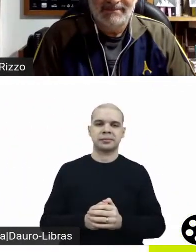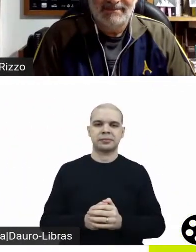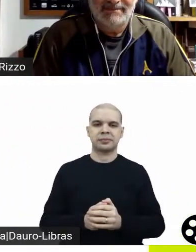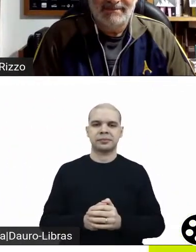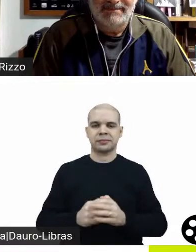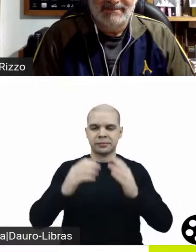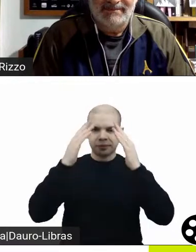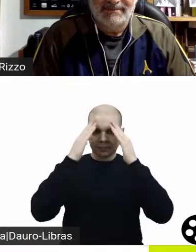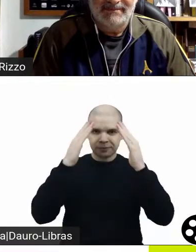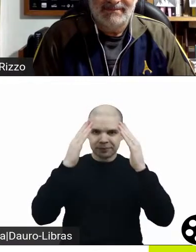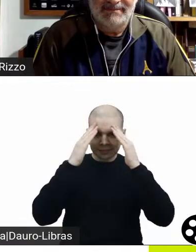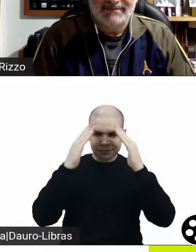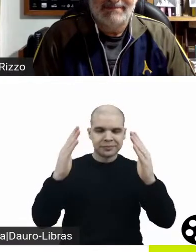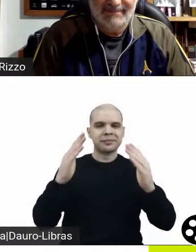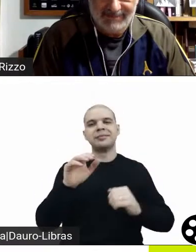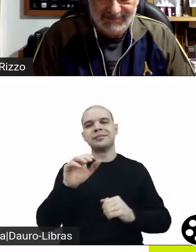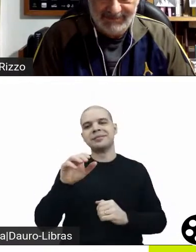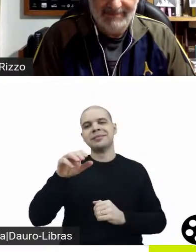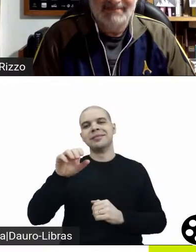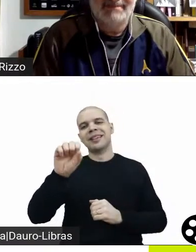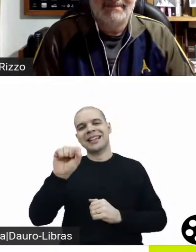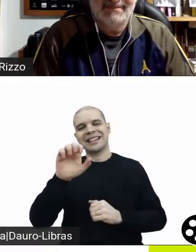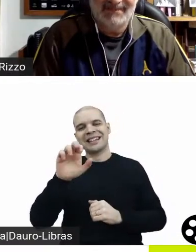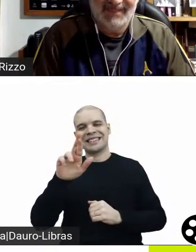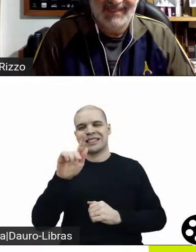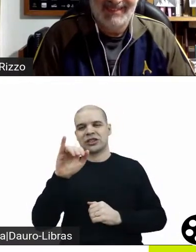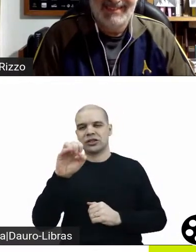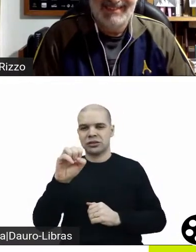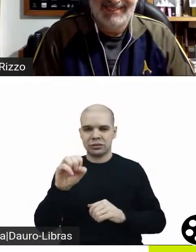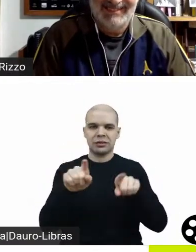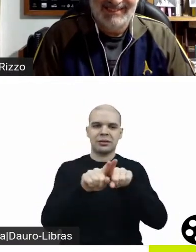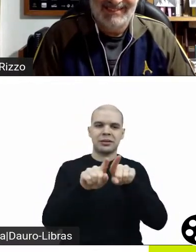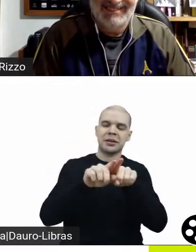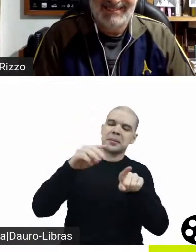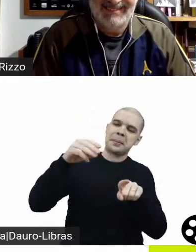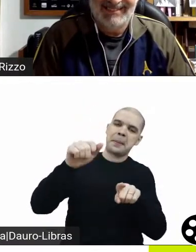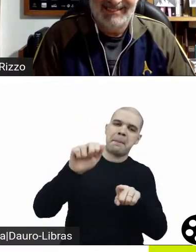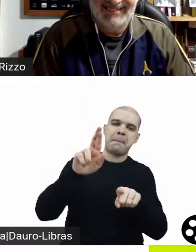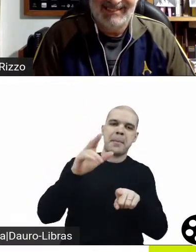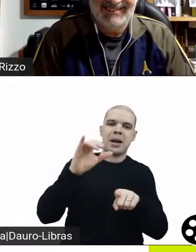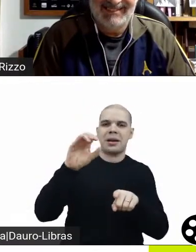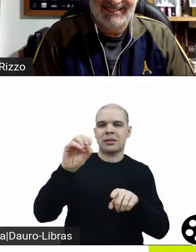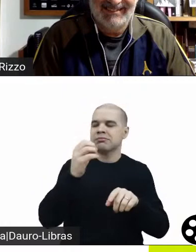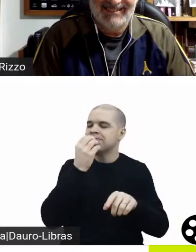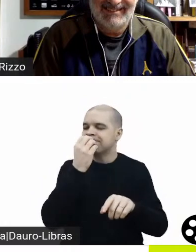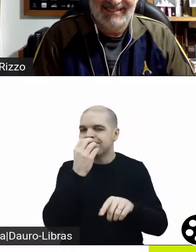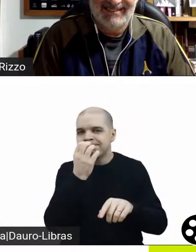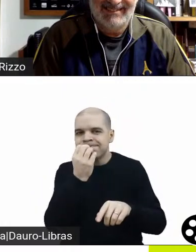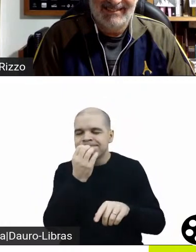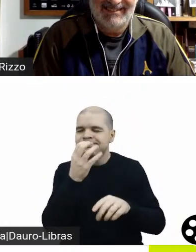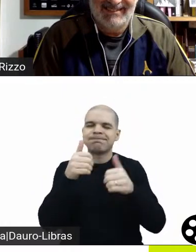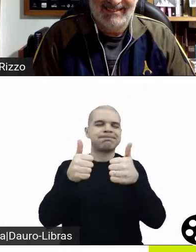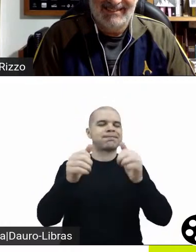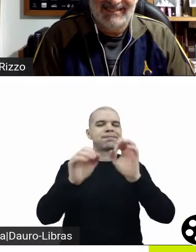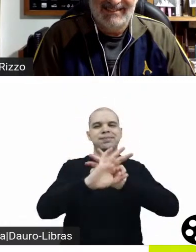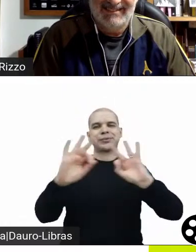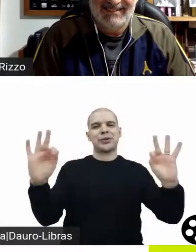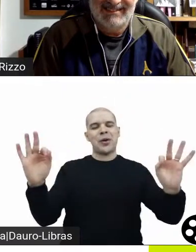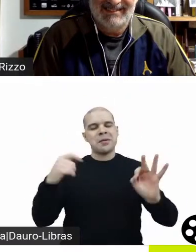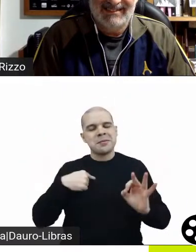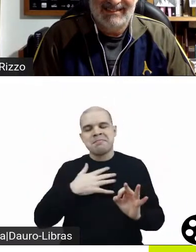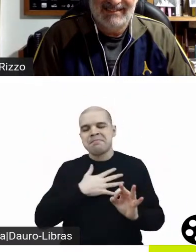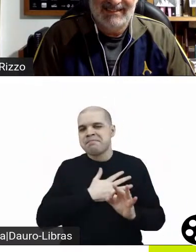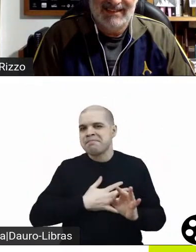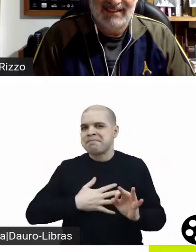Lia. Obrigada, Márcio e Sérgio, por dividir essa mesa hoje, foi uma volta ao mundo e tanto, nesse mês de julho. Fico feliz que a gente